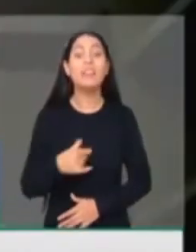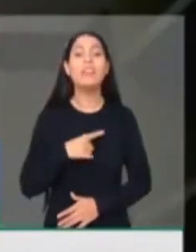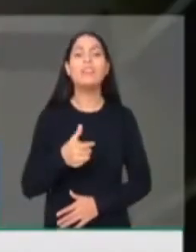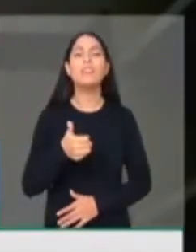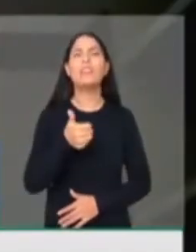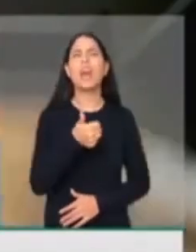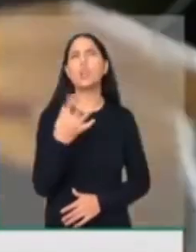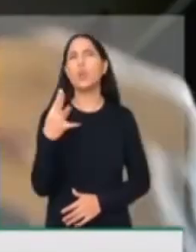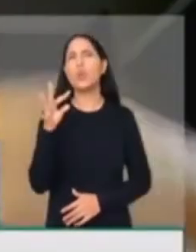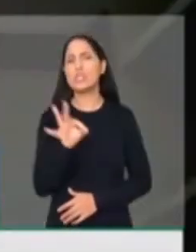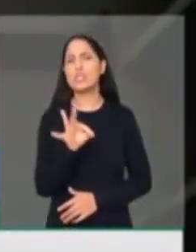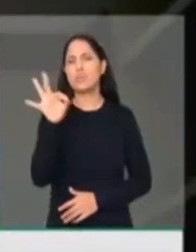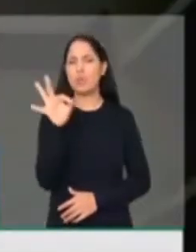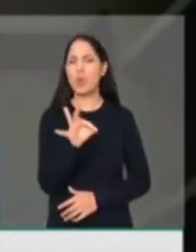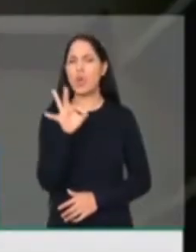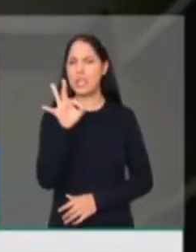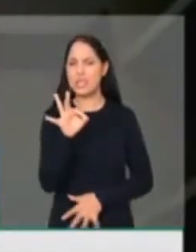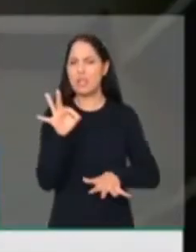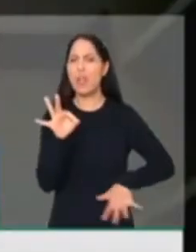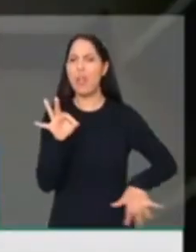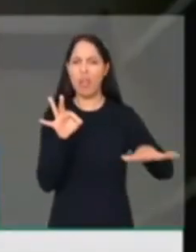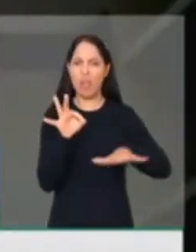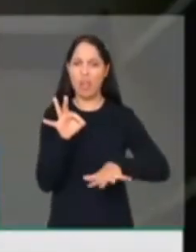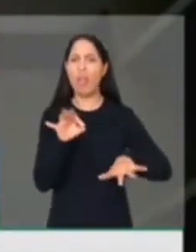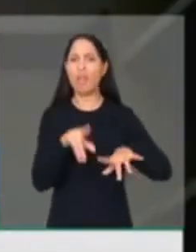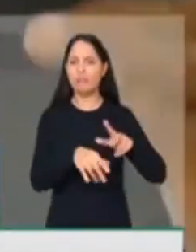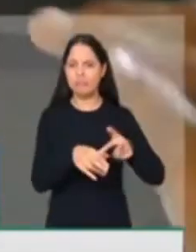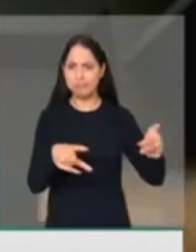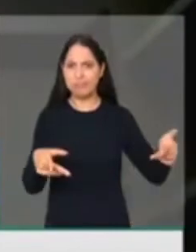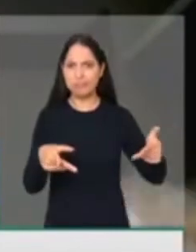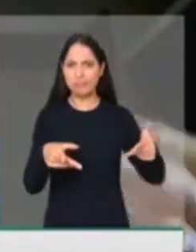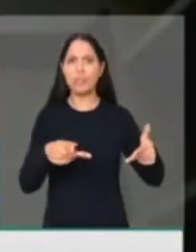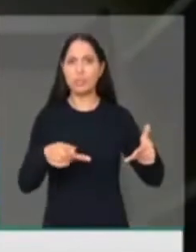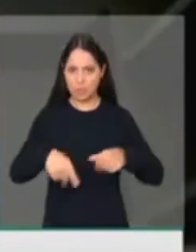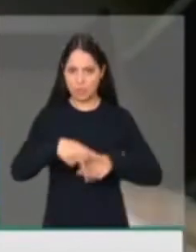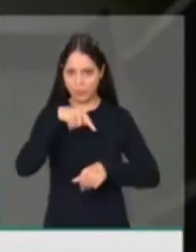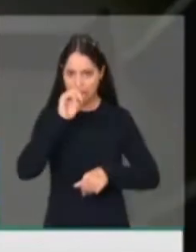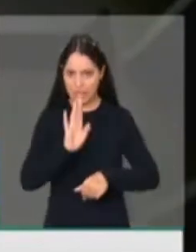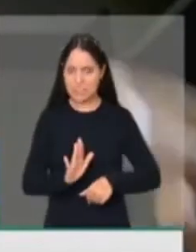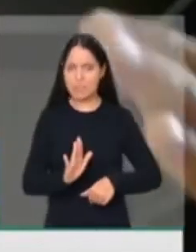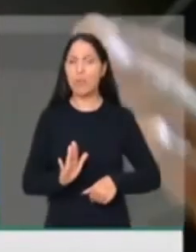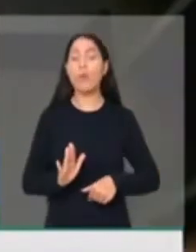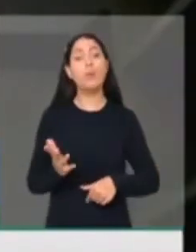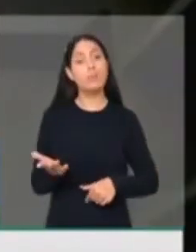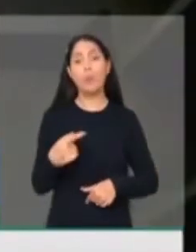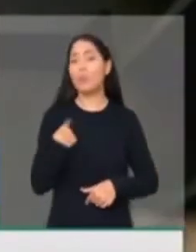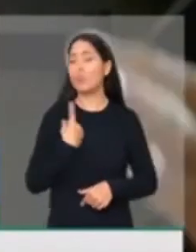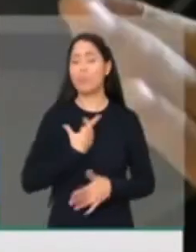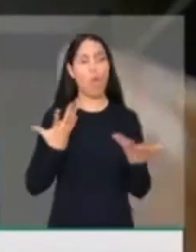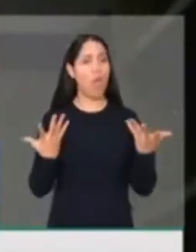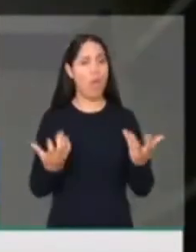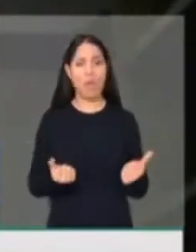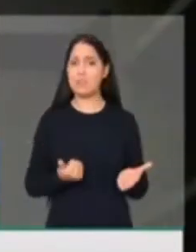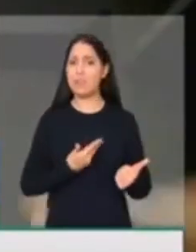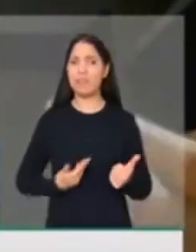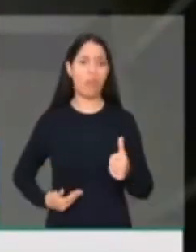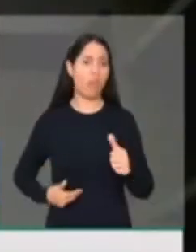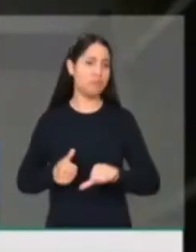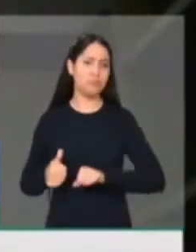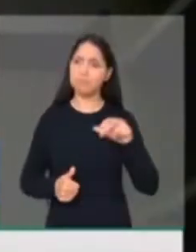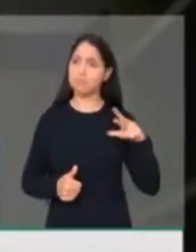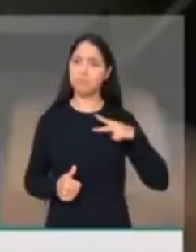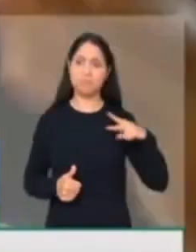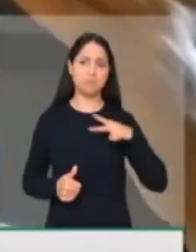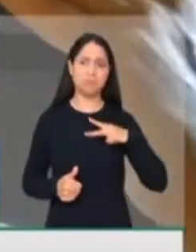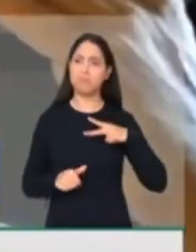% da produção de derivados em nosso país. Nós não podemos aceitar a privatização da Petrobras